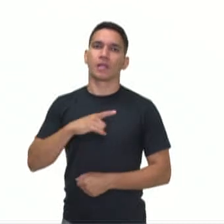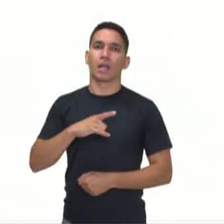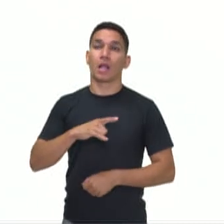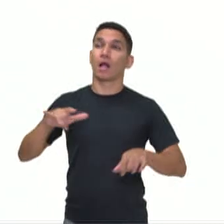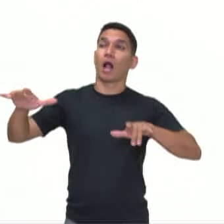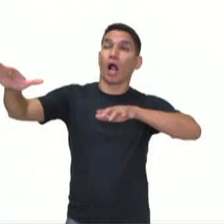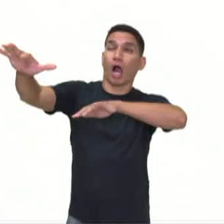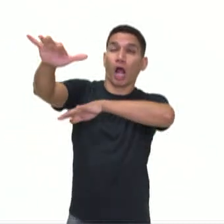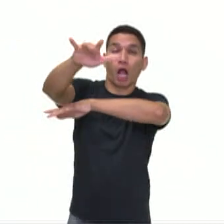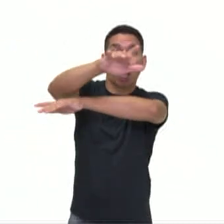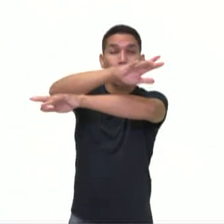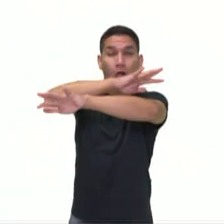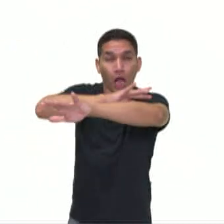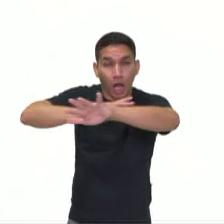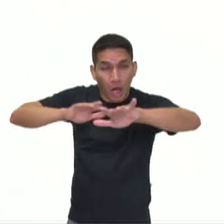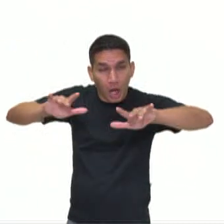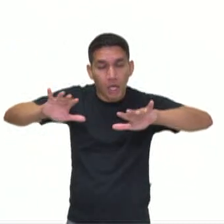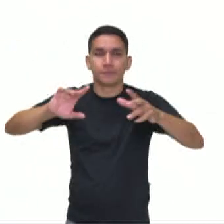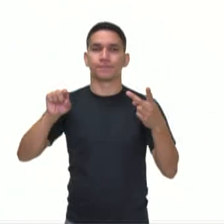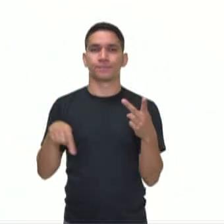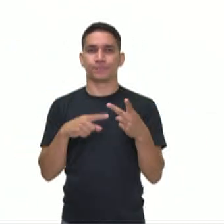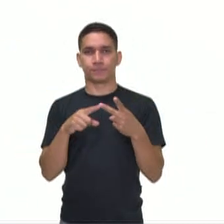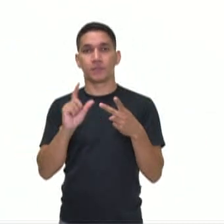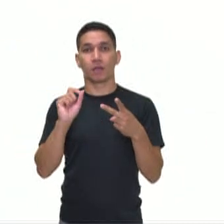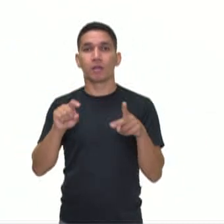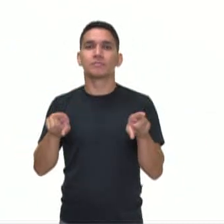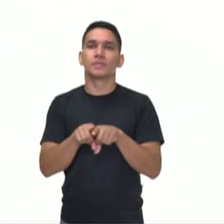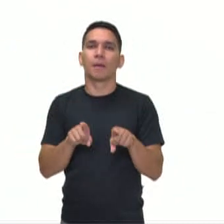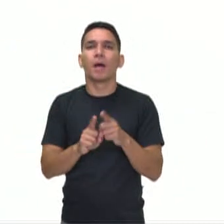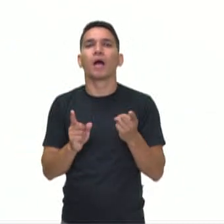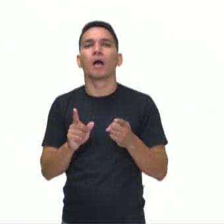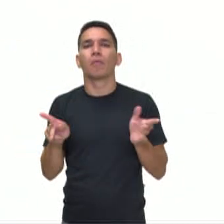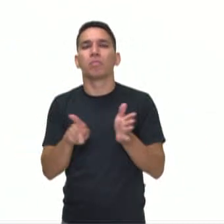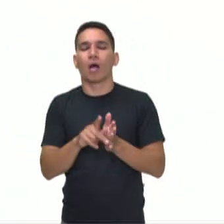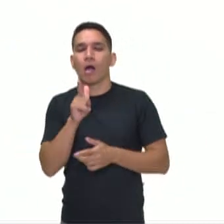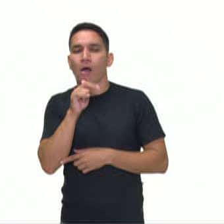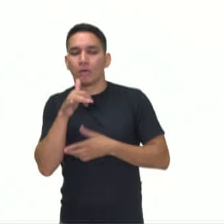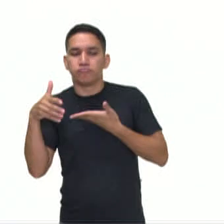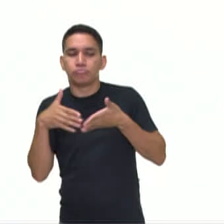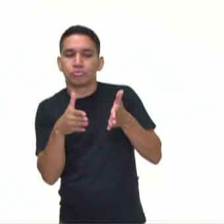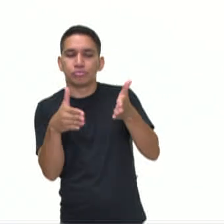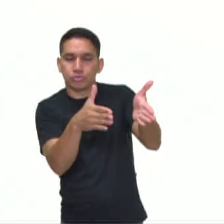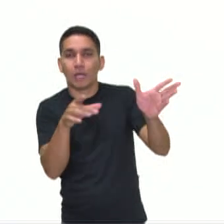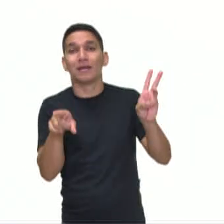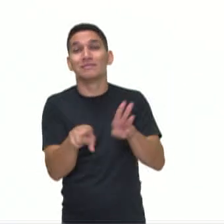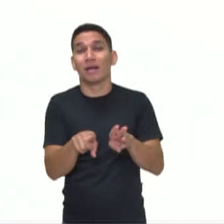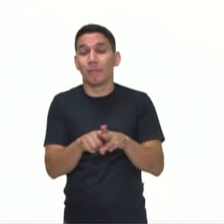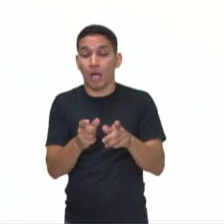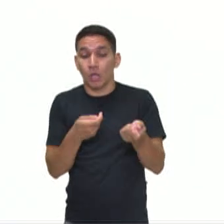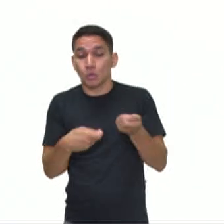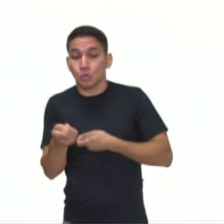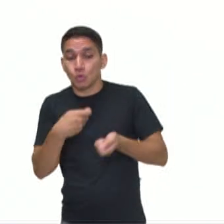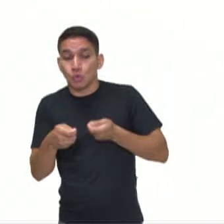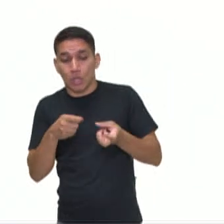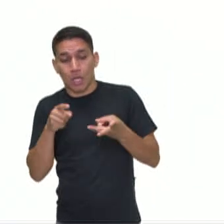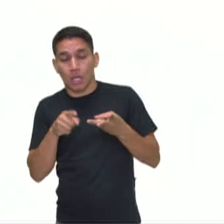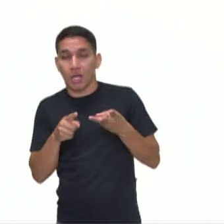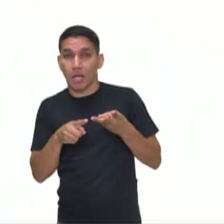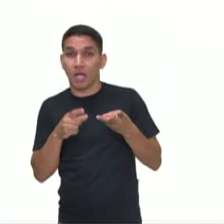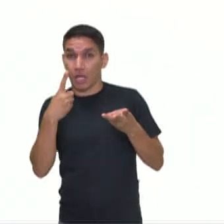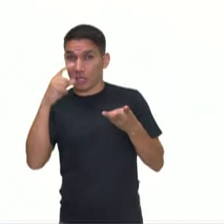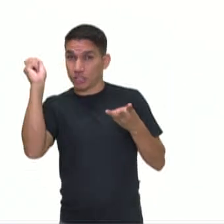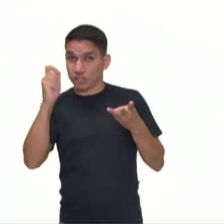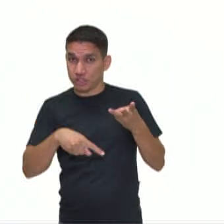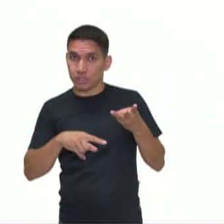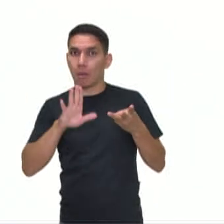do ar, nós temos também a poluição dos cursos hídricos e a gestão do lixo. Sendo que a poluição